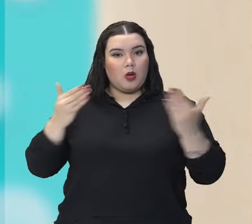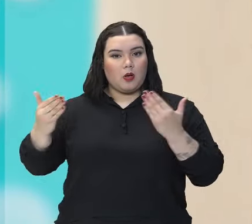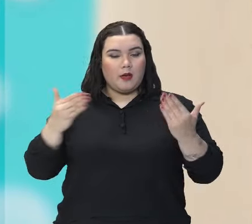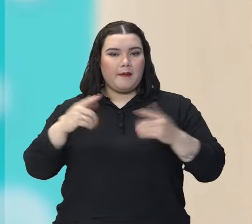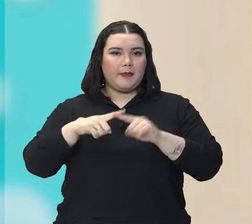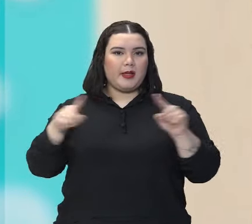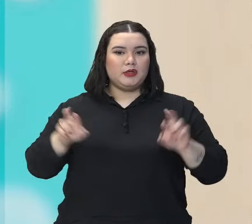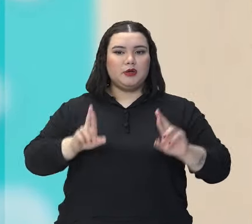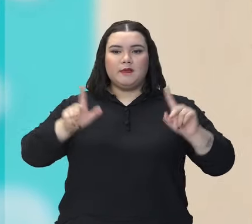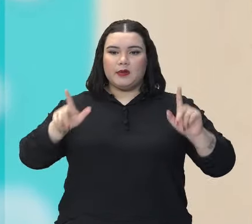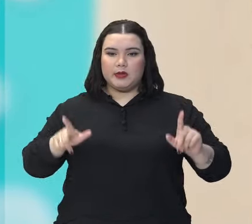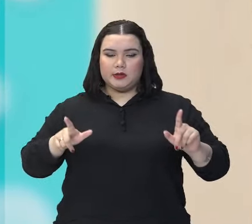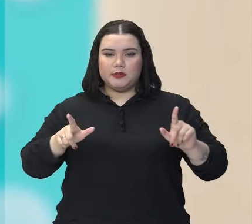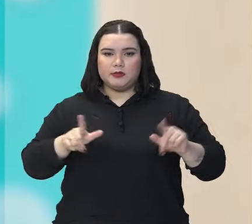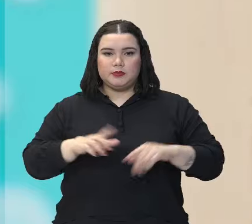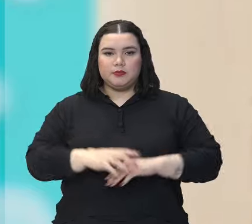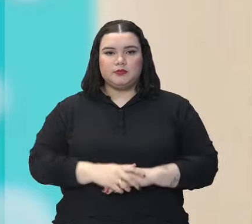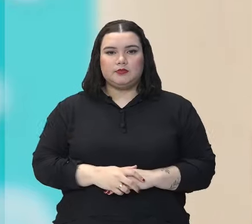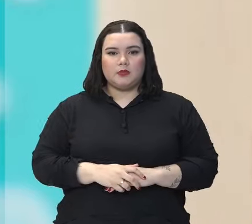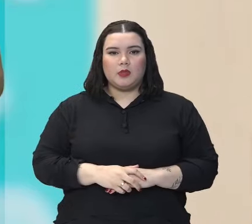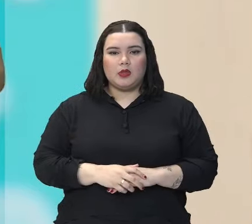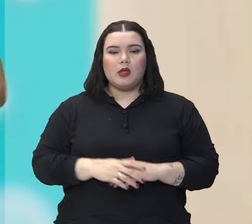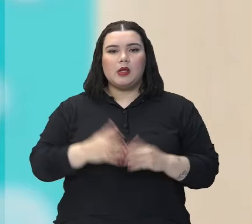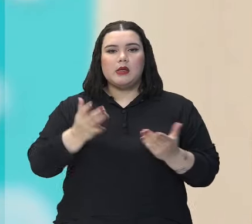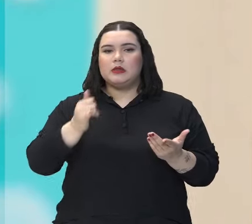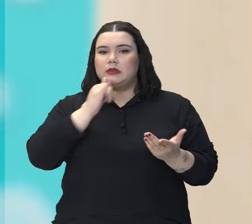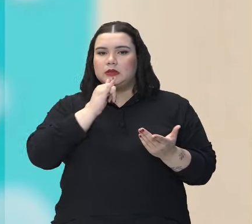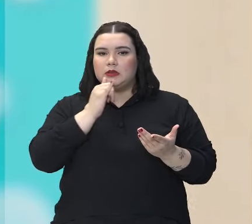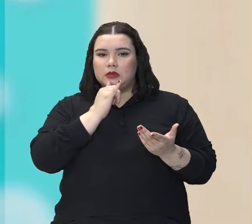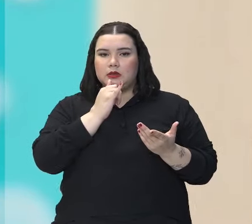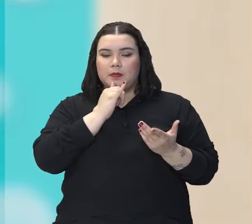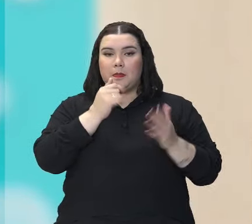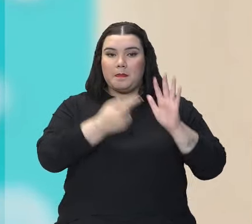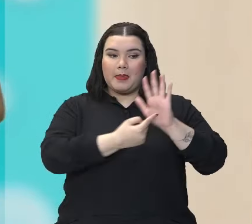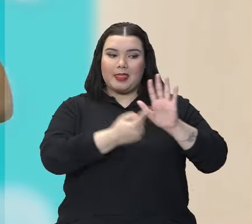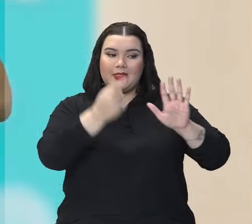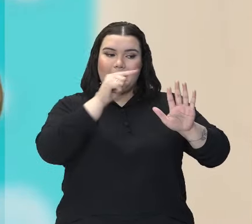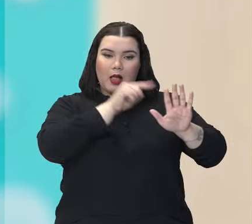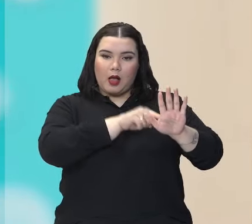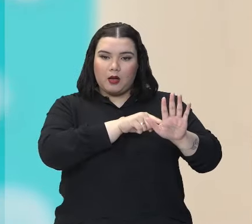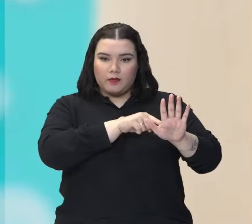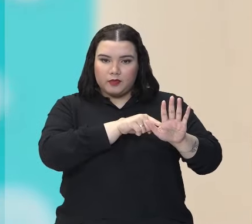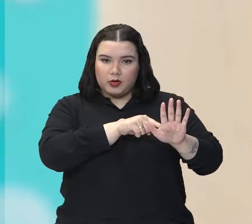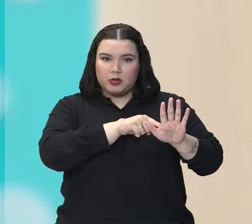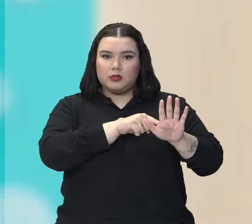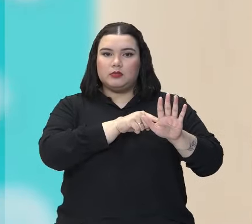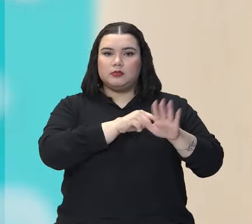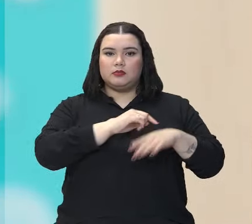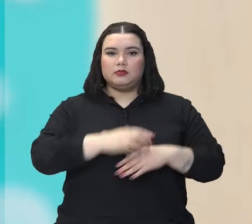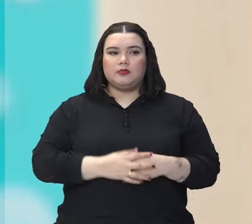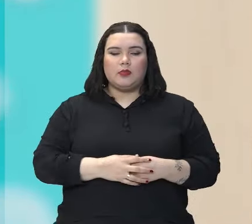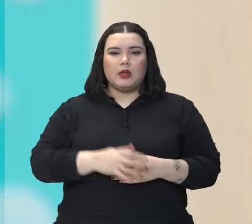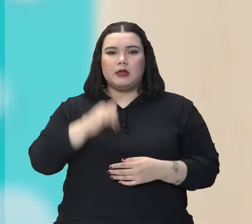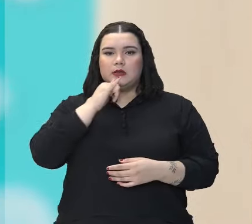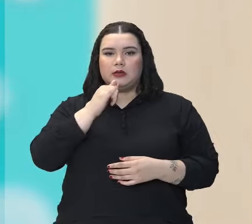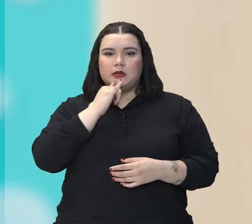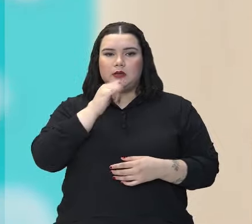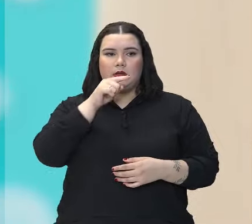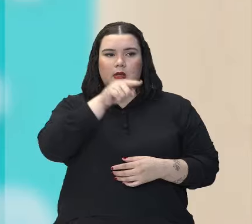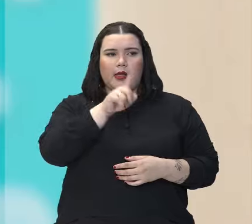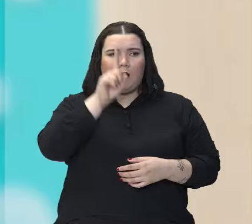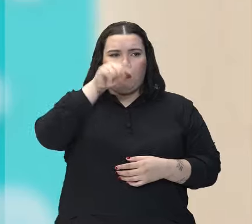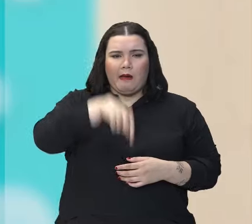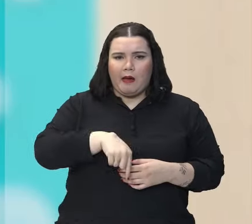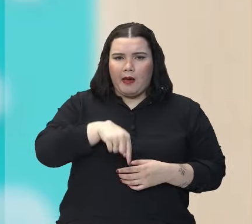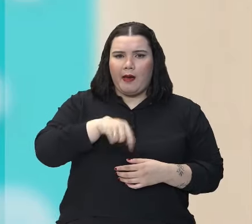tem uma diferença, tá? Quando se fala na metáfora, que eu vou falar, olha, ela é uma fera.